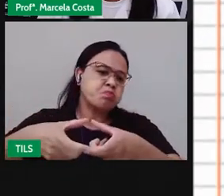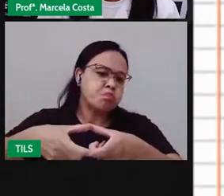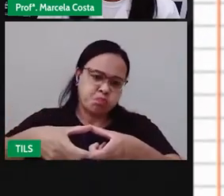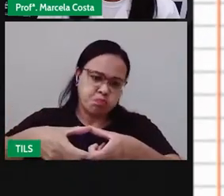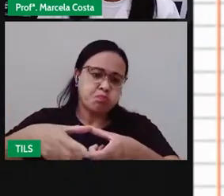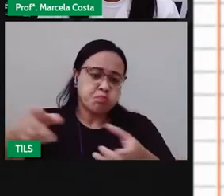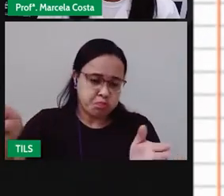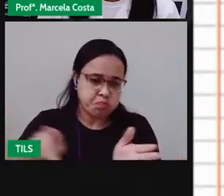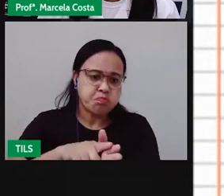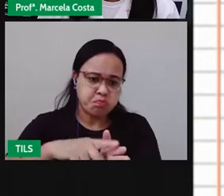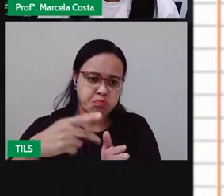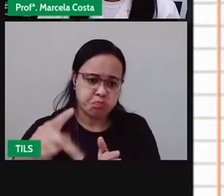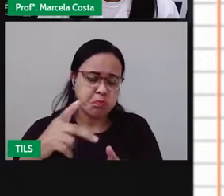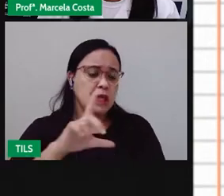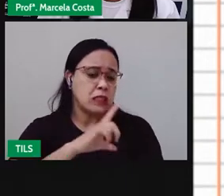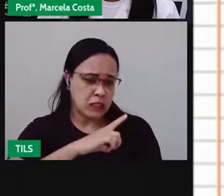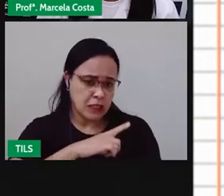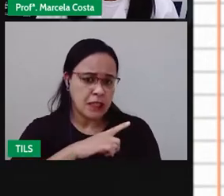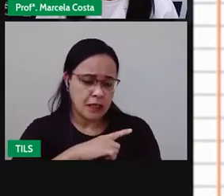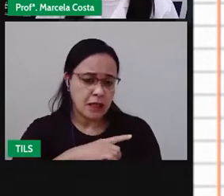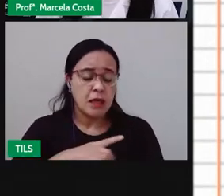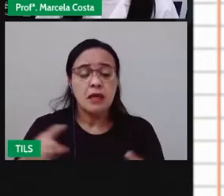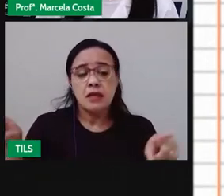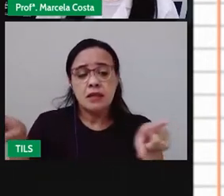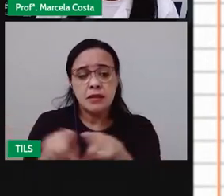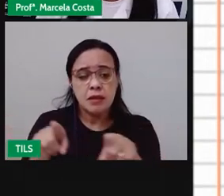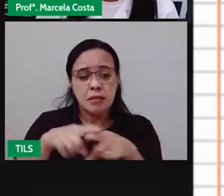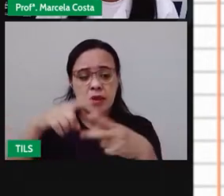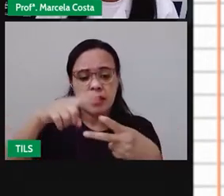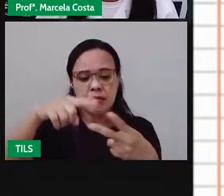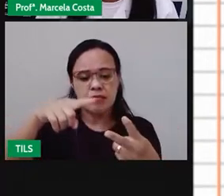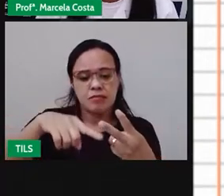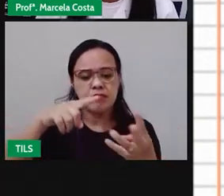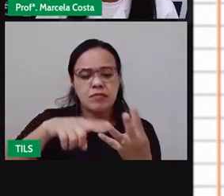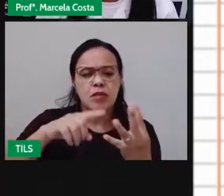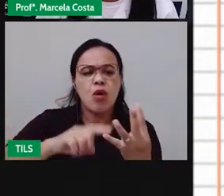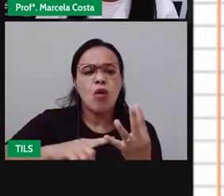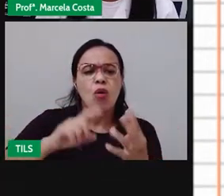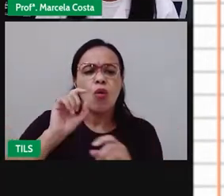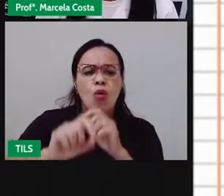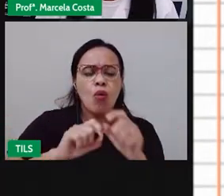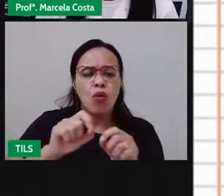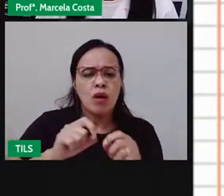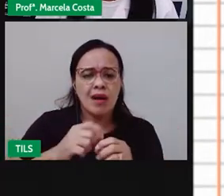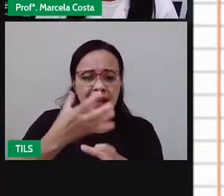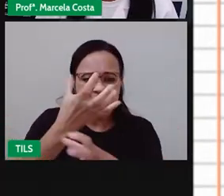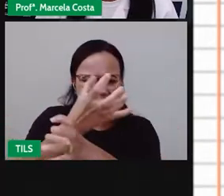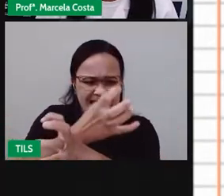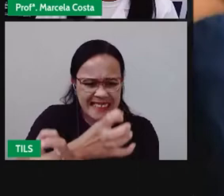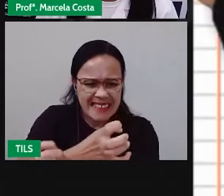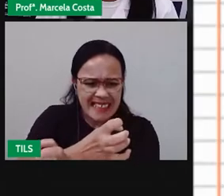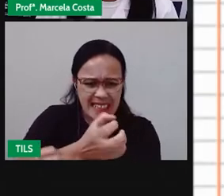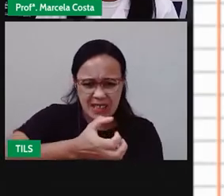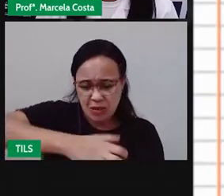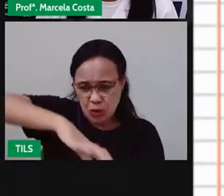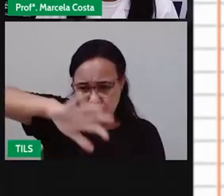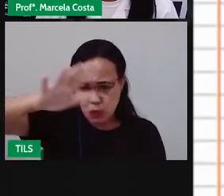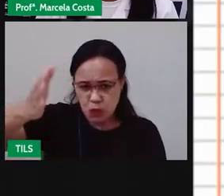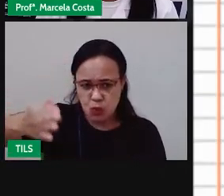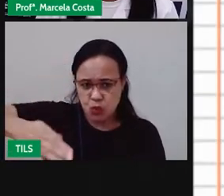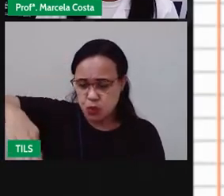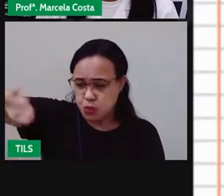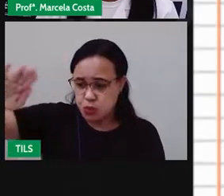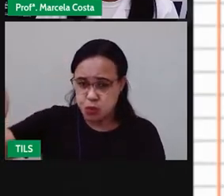encontramos o agreste, caracterizado por relevo acidentado, com a presença do Planalto da Borborembra, em sua